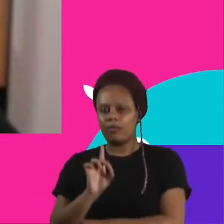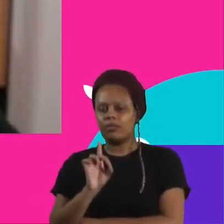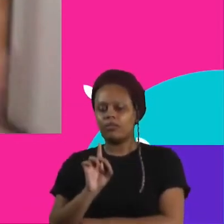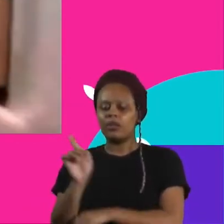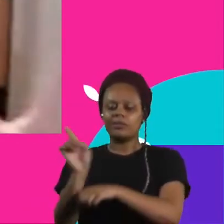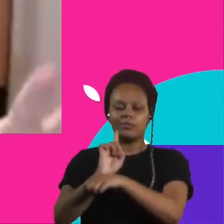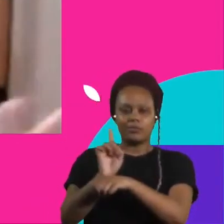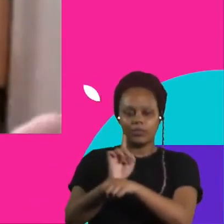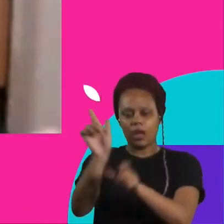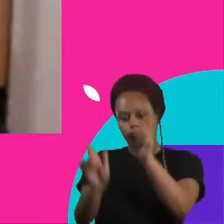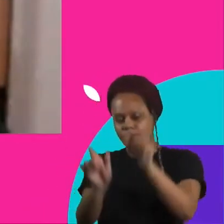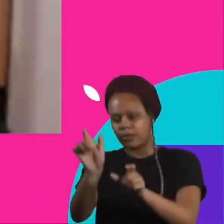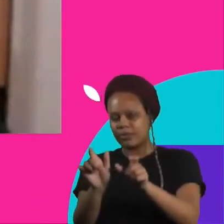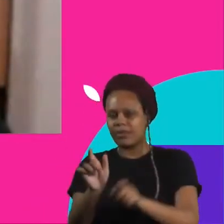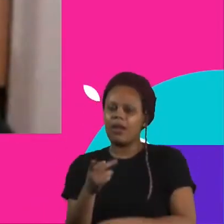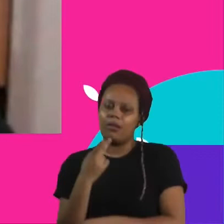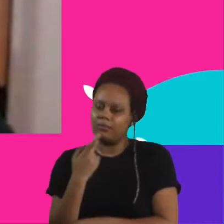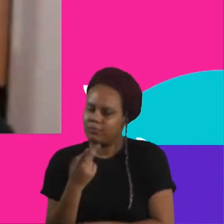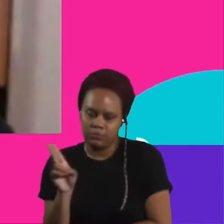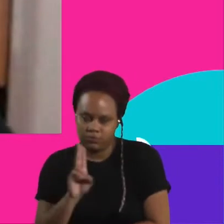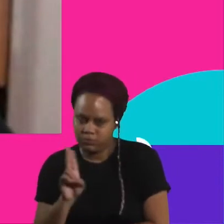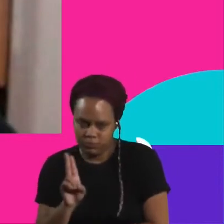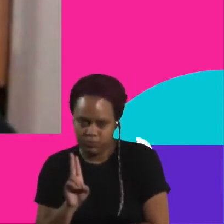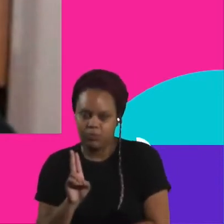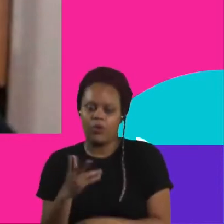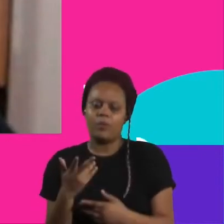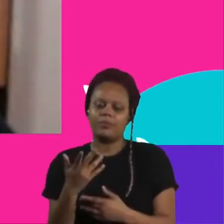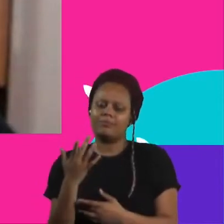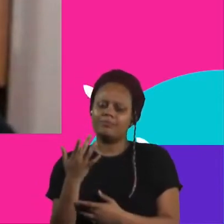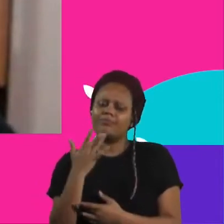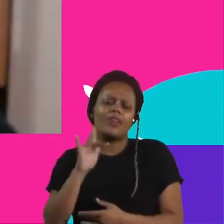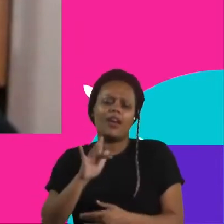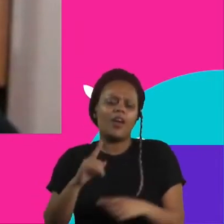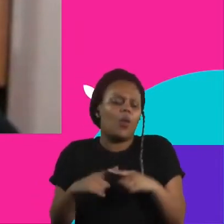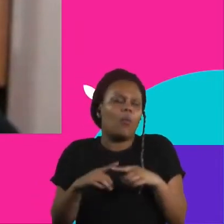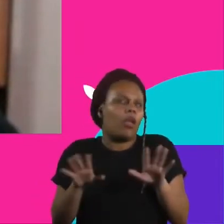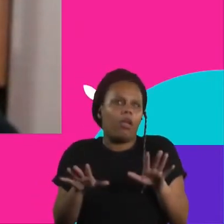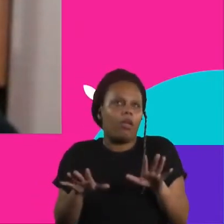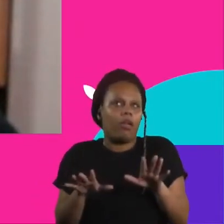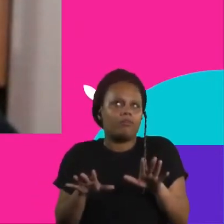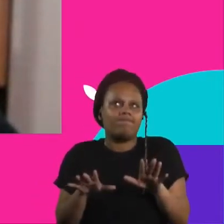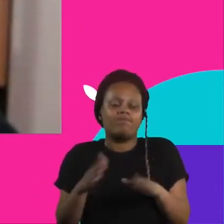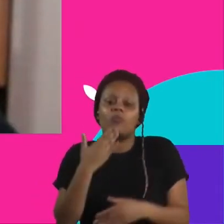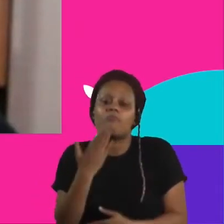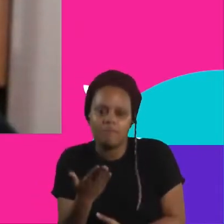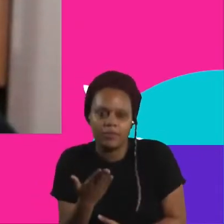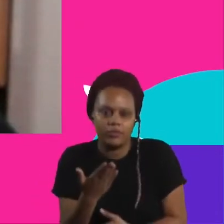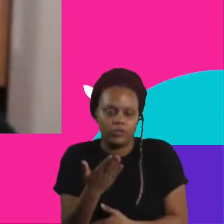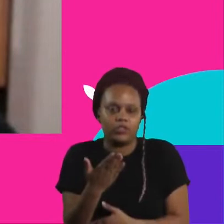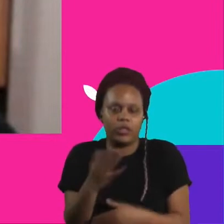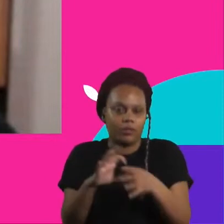pessoas. E eu não tô falando os nomes aqui pra... não só porque eu não pedi autorização, mas também é